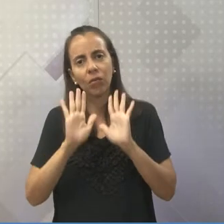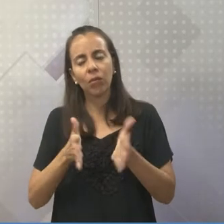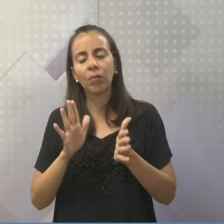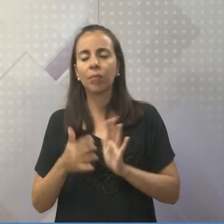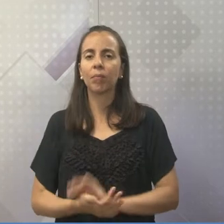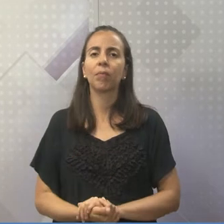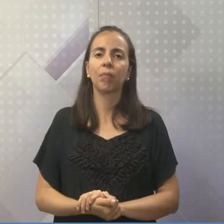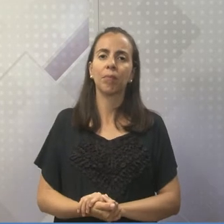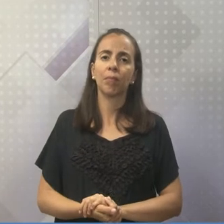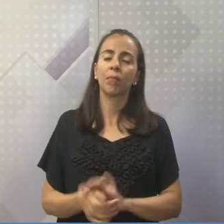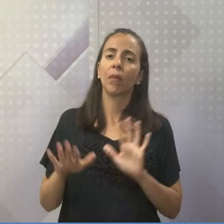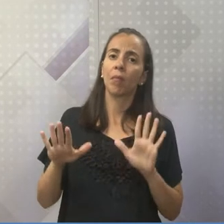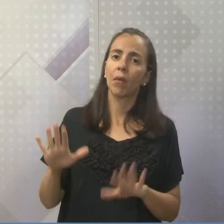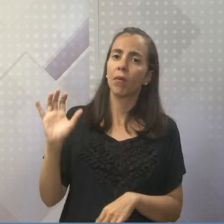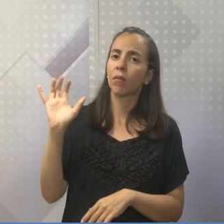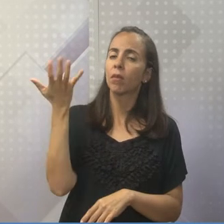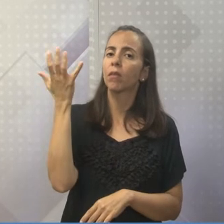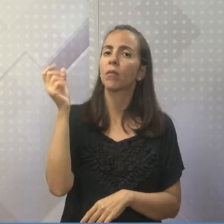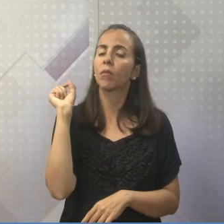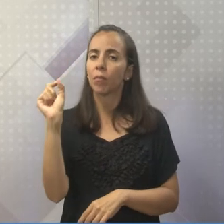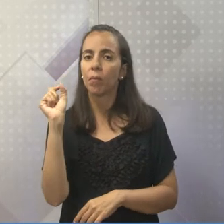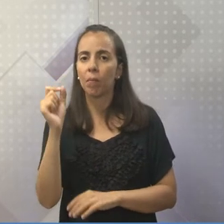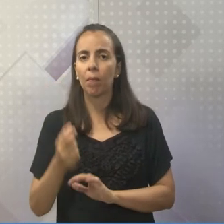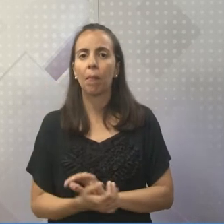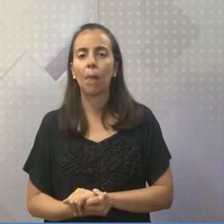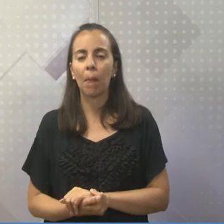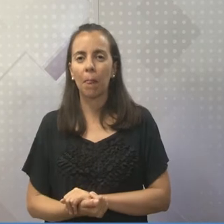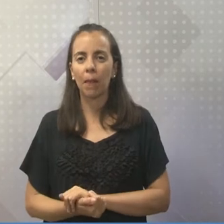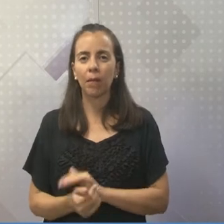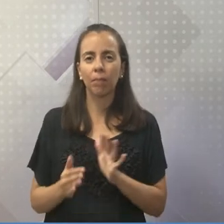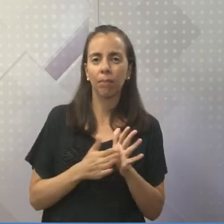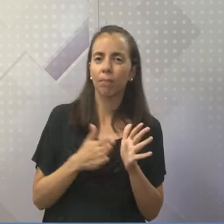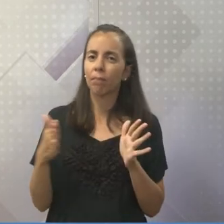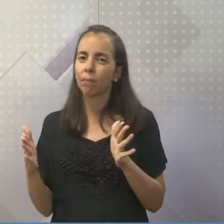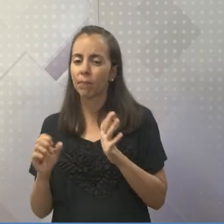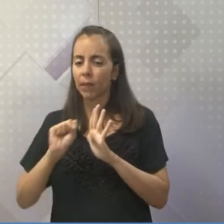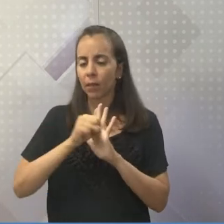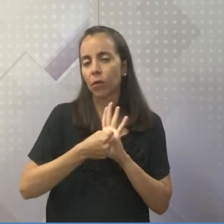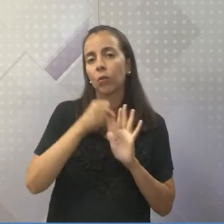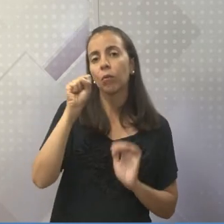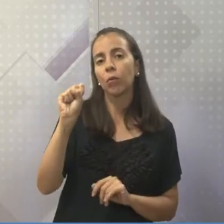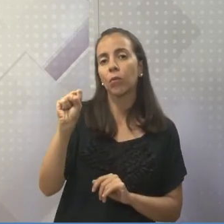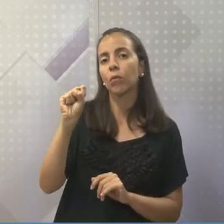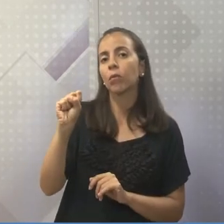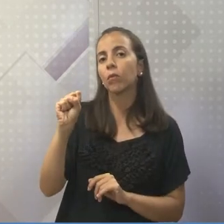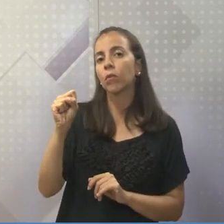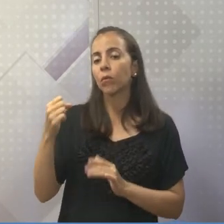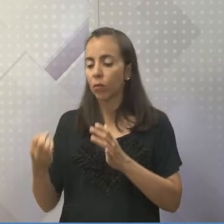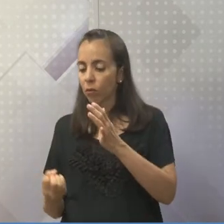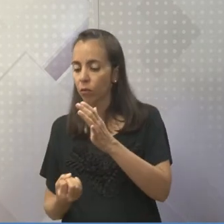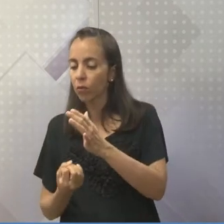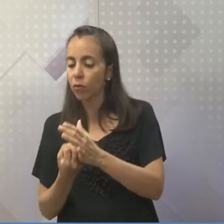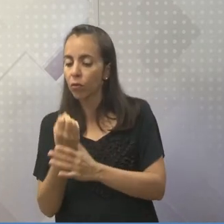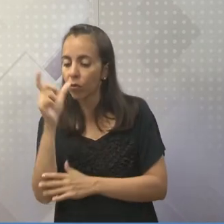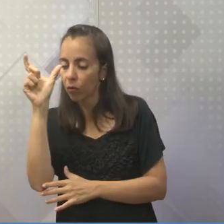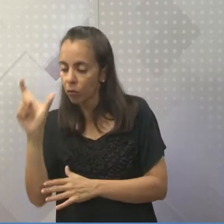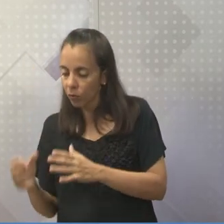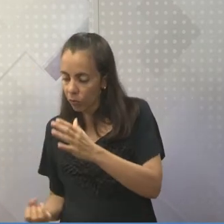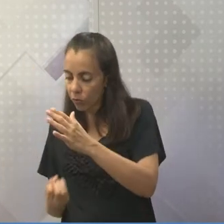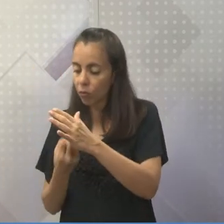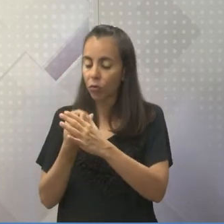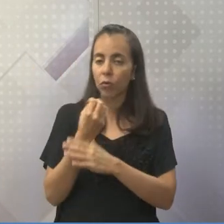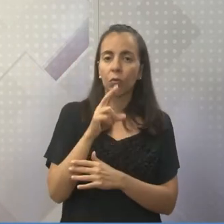Só que o acontece? Com mais ou menos no século VIII, apareceu um cara por nome